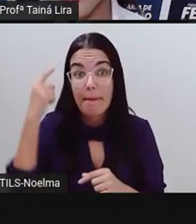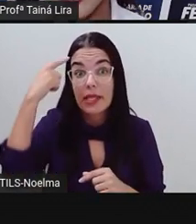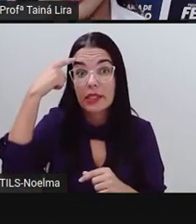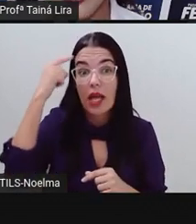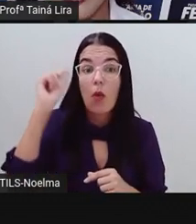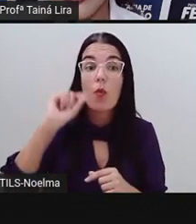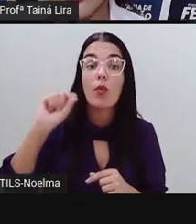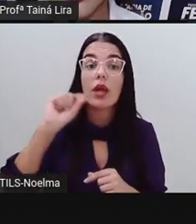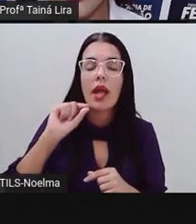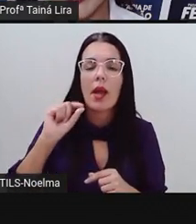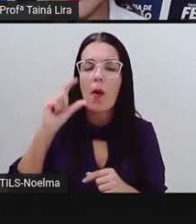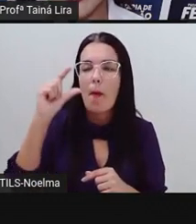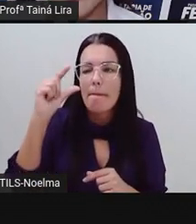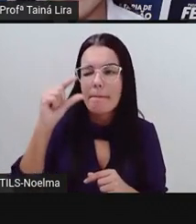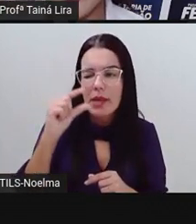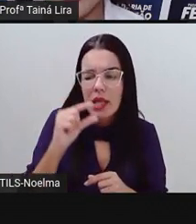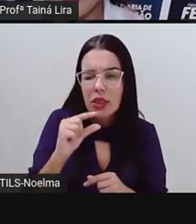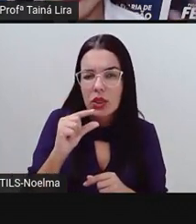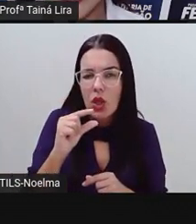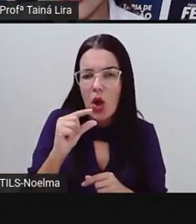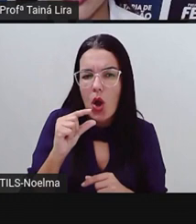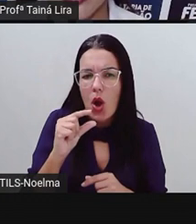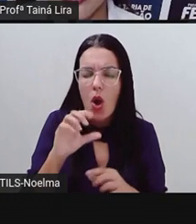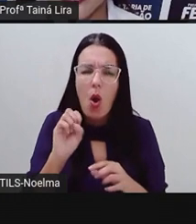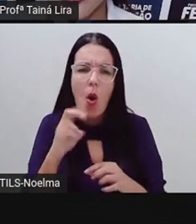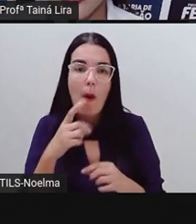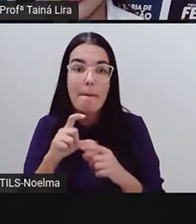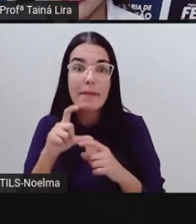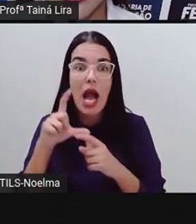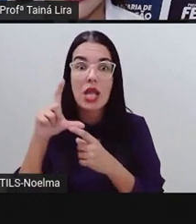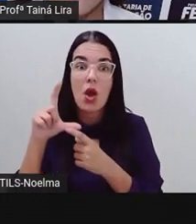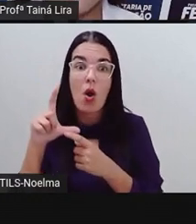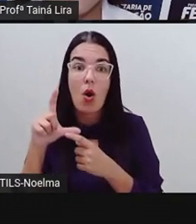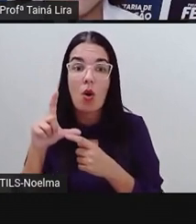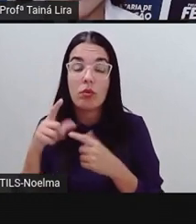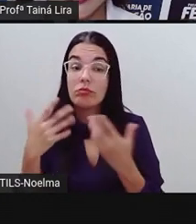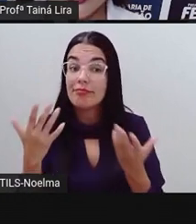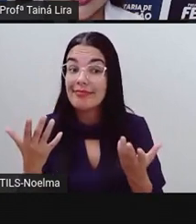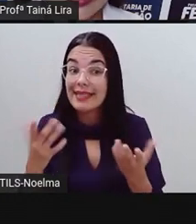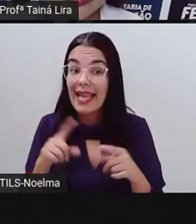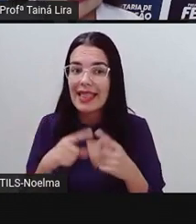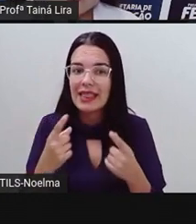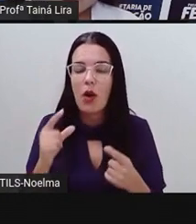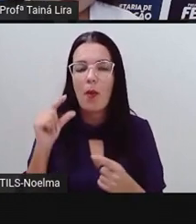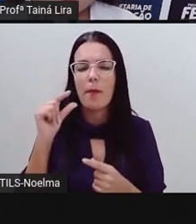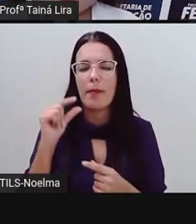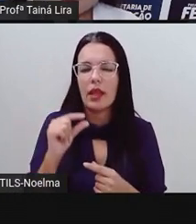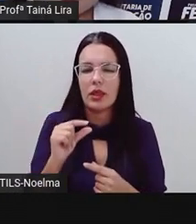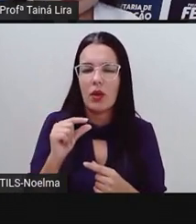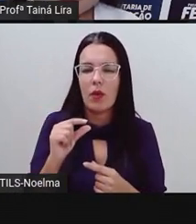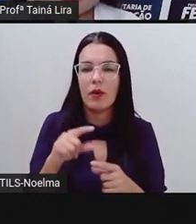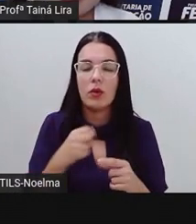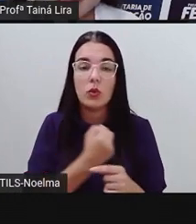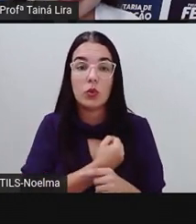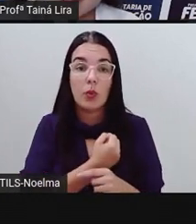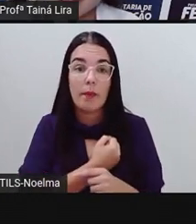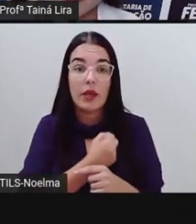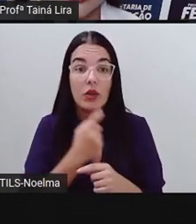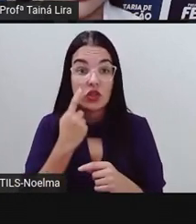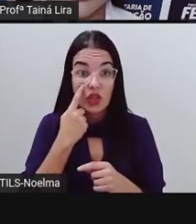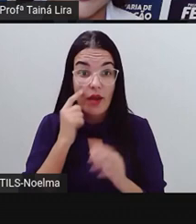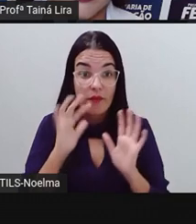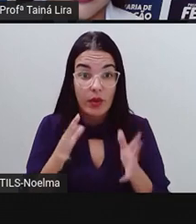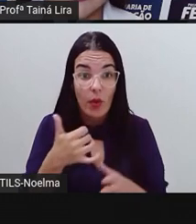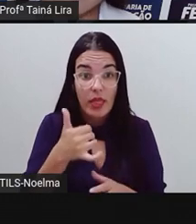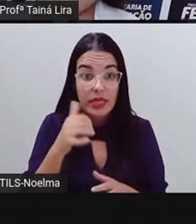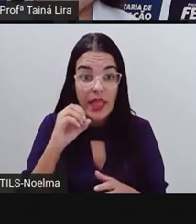seguinte, que é aí o número o quê? Maior ou menor? É o número menor. Então, nós já vimos que o número dez é